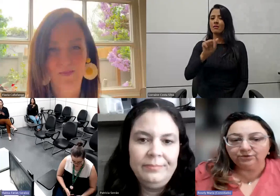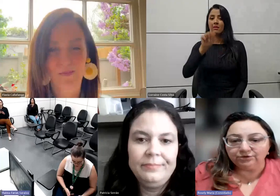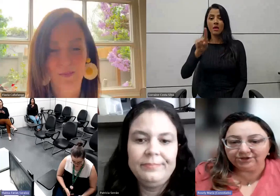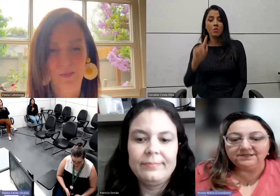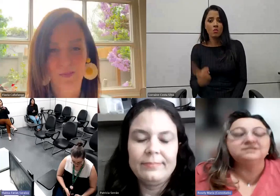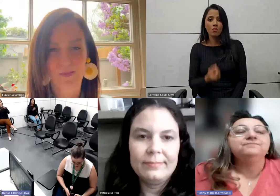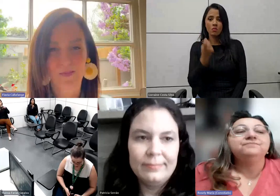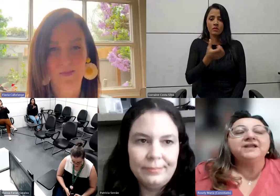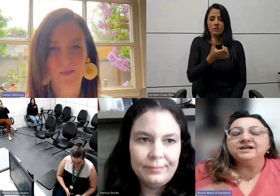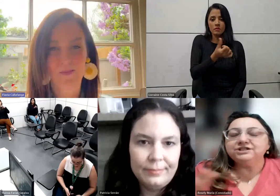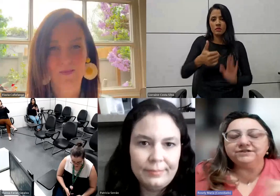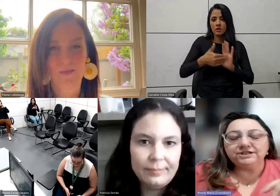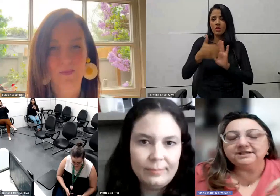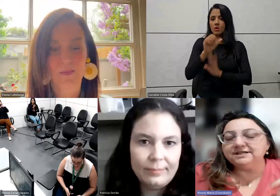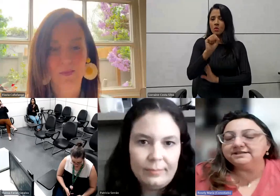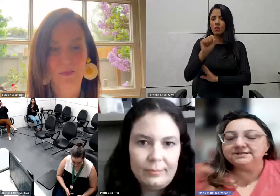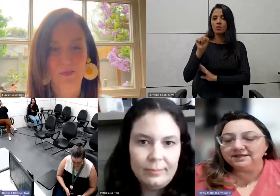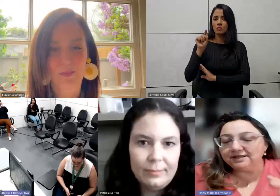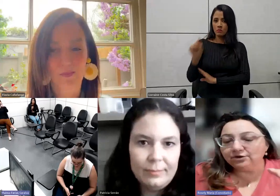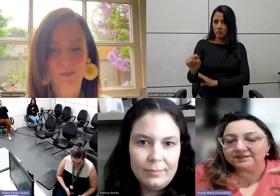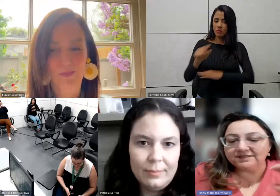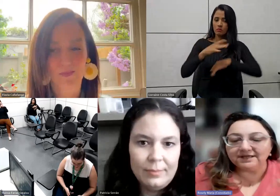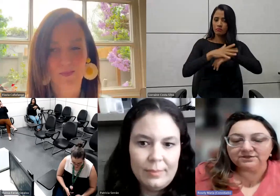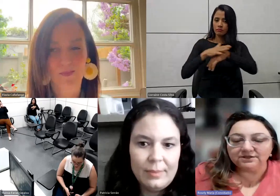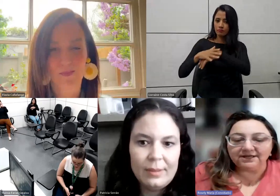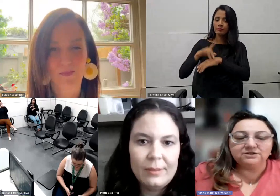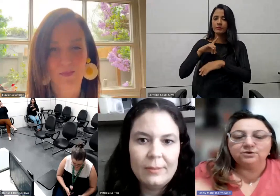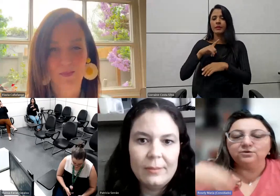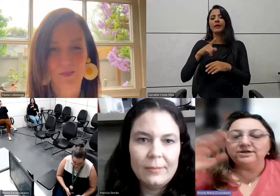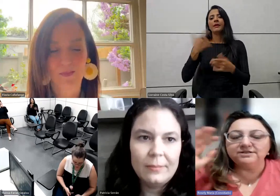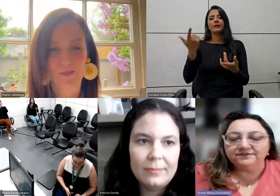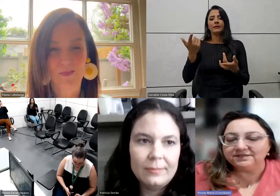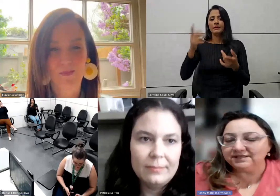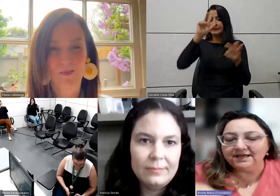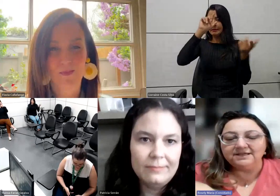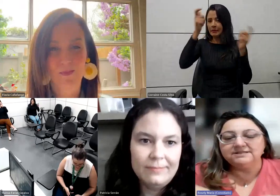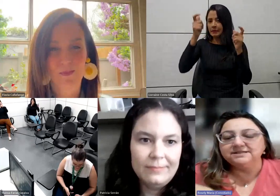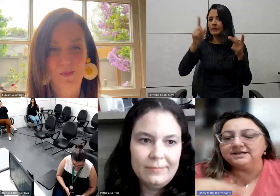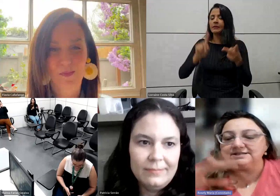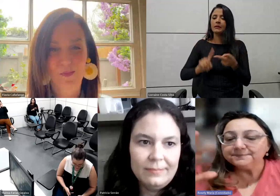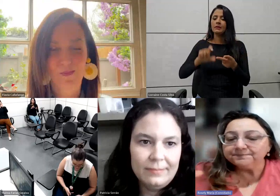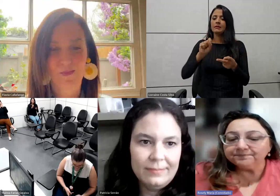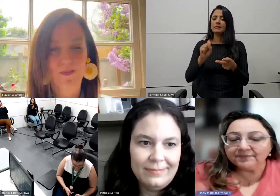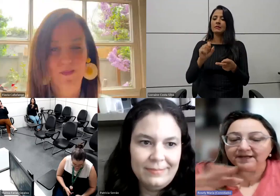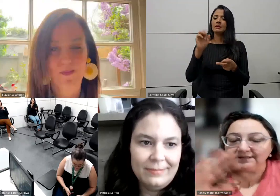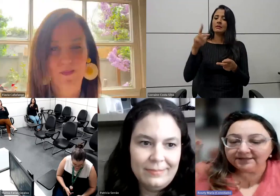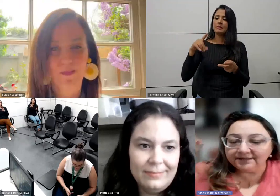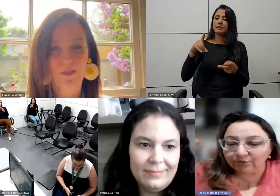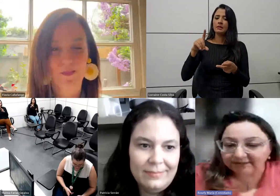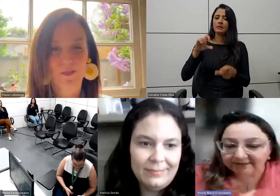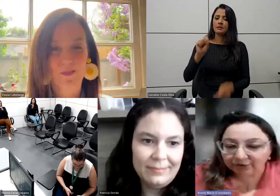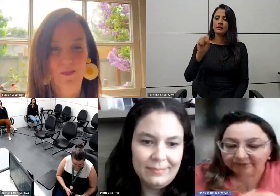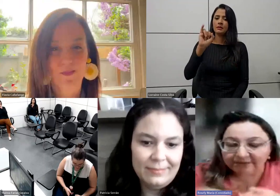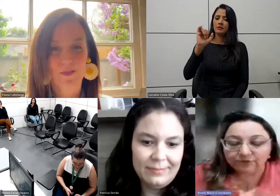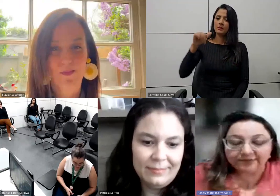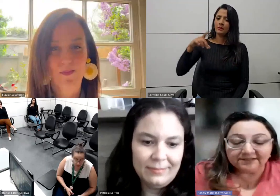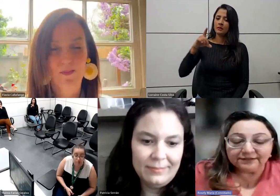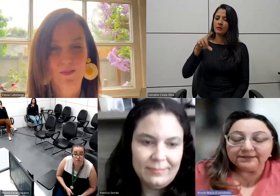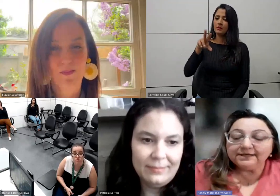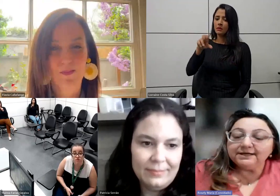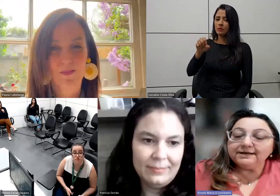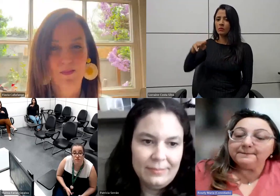8 mil patologias, divididas entre síndromes, deleções, deficiências, entre outras